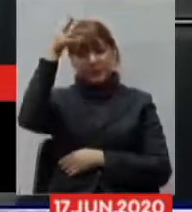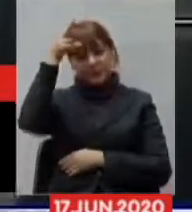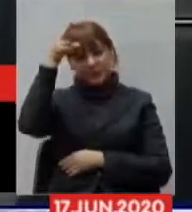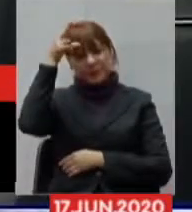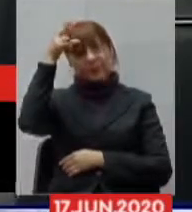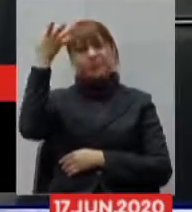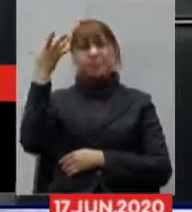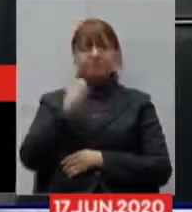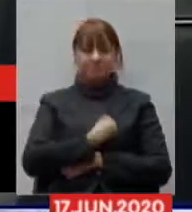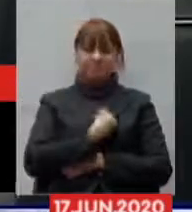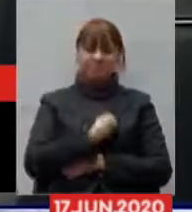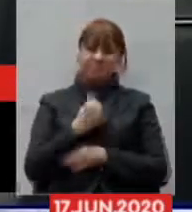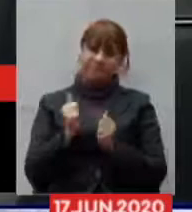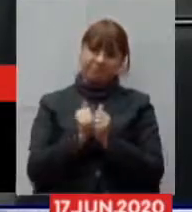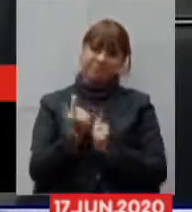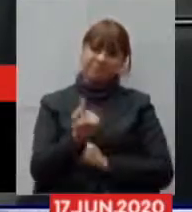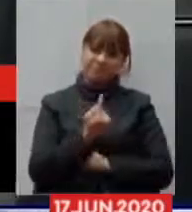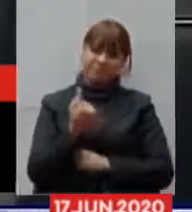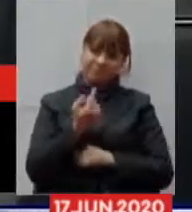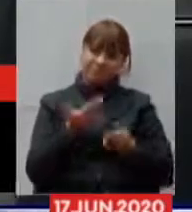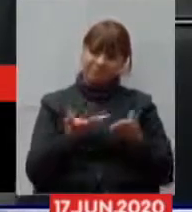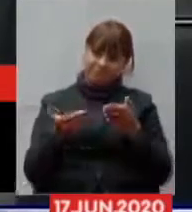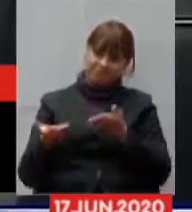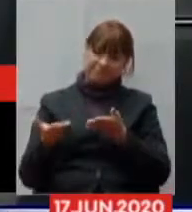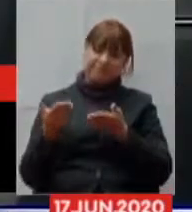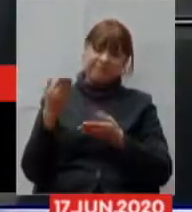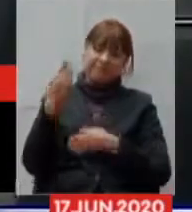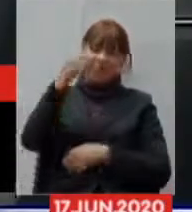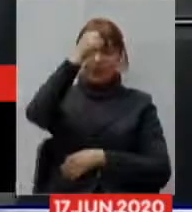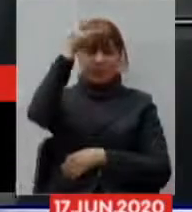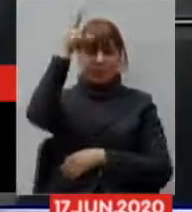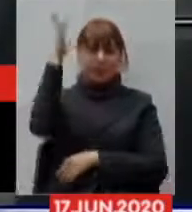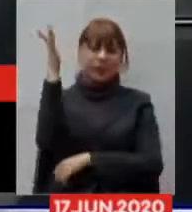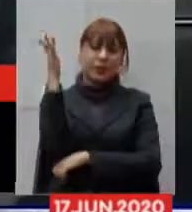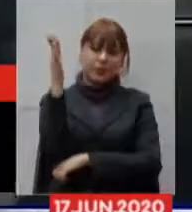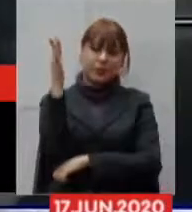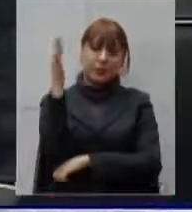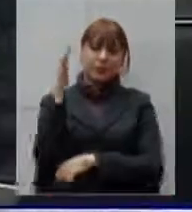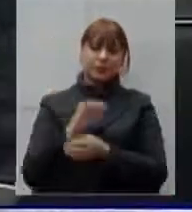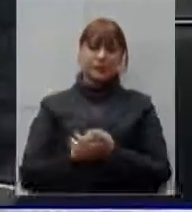participação conosco. Com a palavra o prefeito de Patinga, Nardiello Rocha.